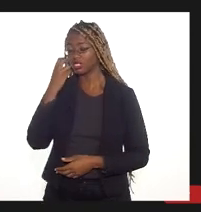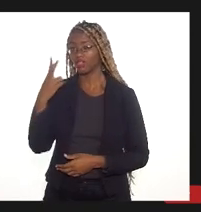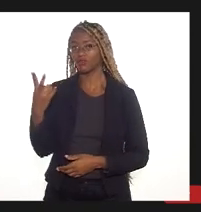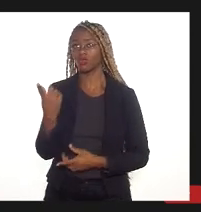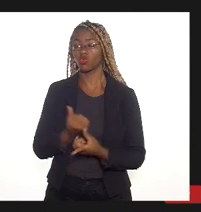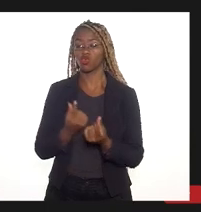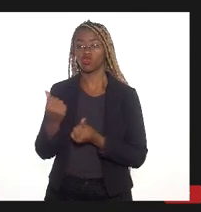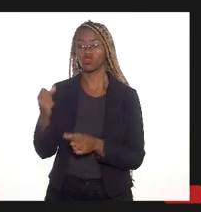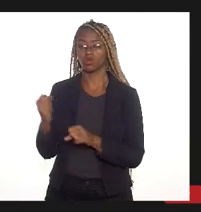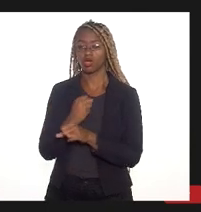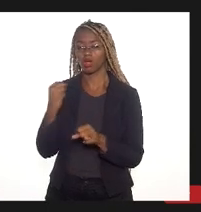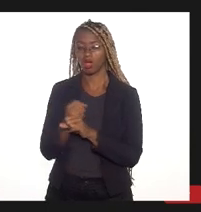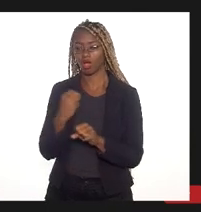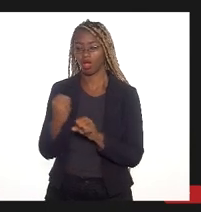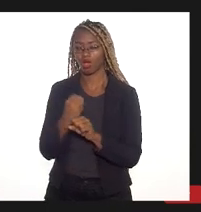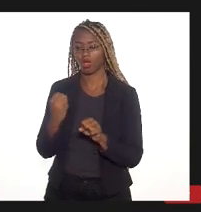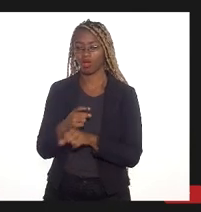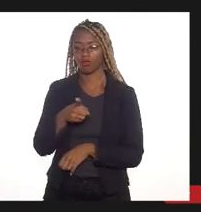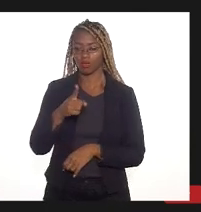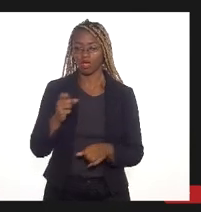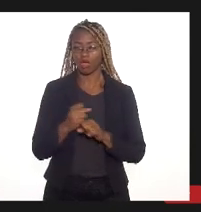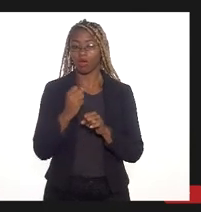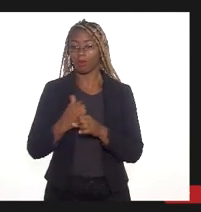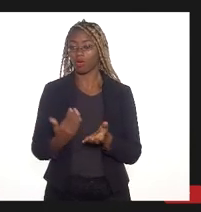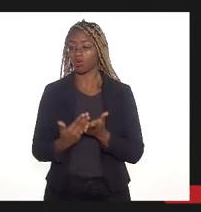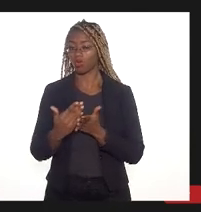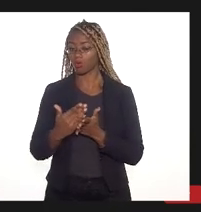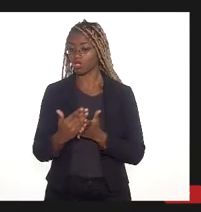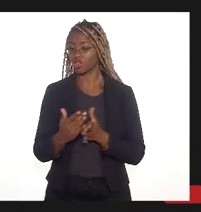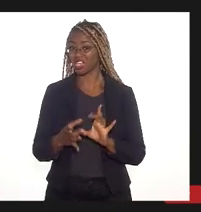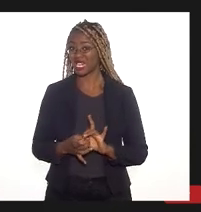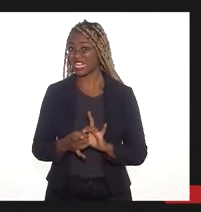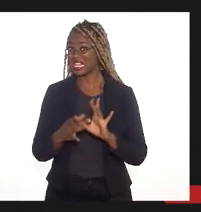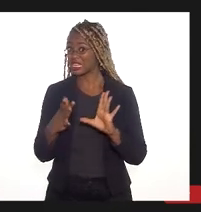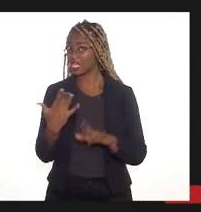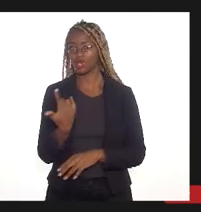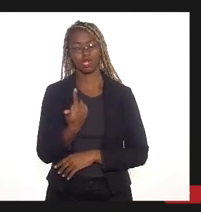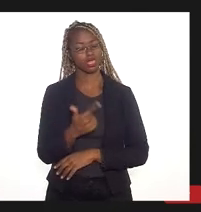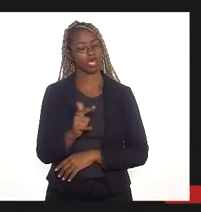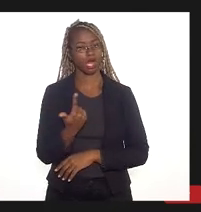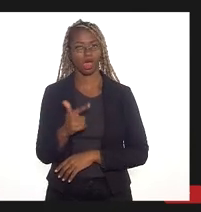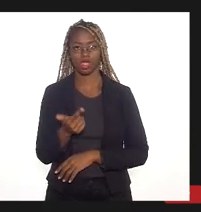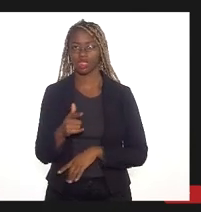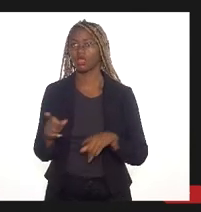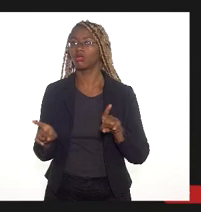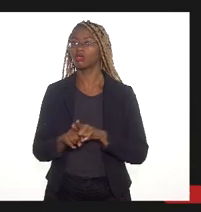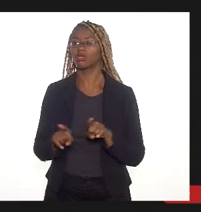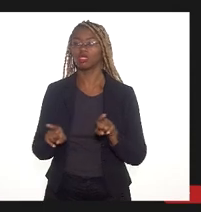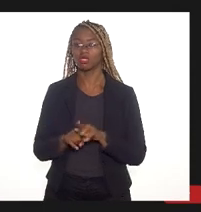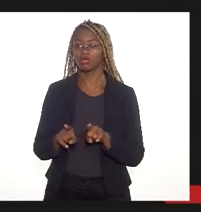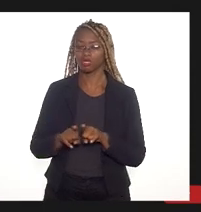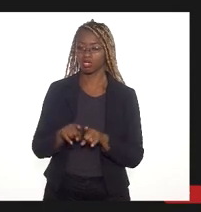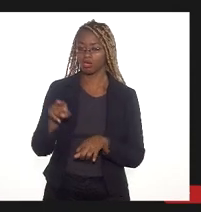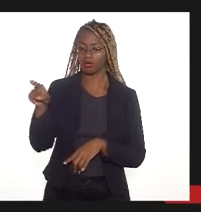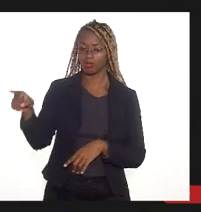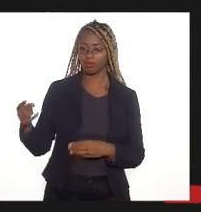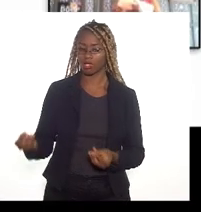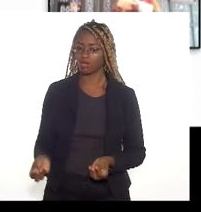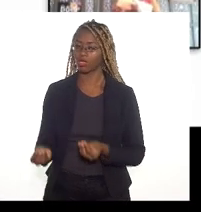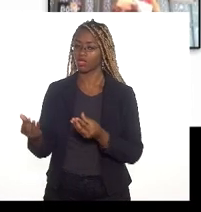Aí, mais as duas já da obra em andamento, sem licenciamento e sem estar o campo do bomba doado.